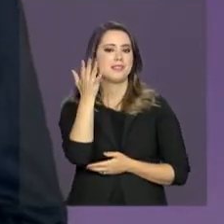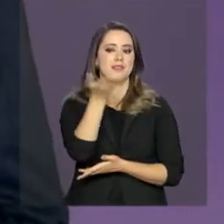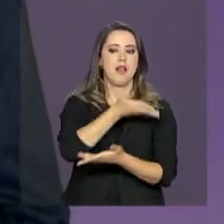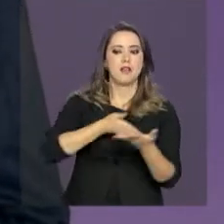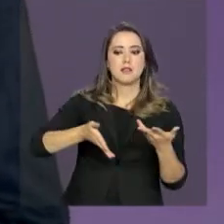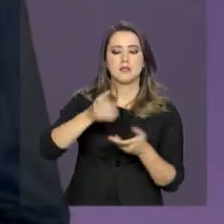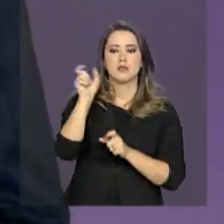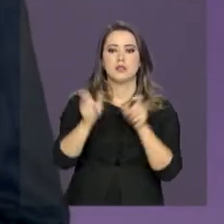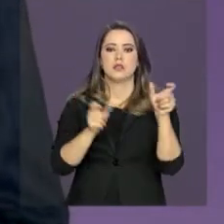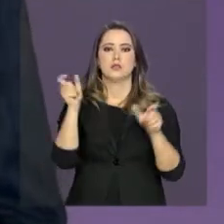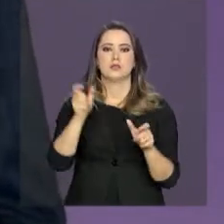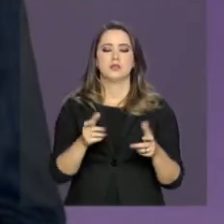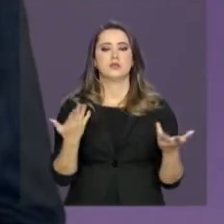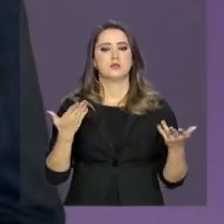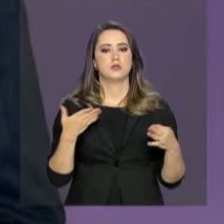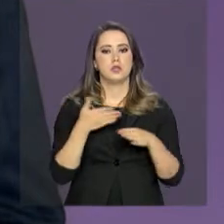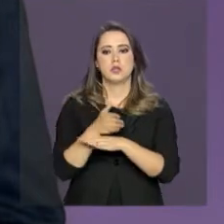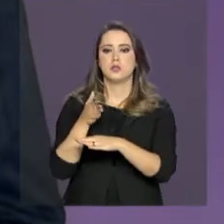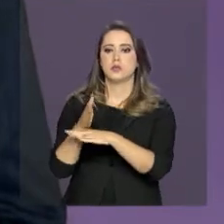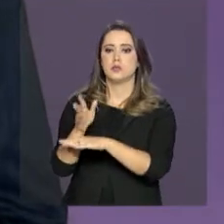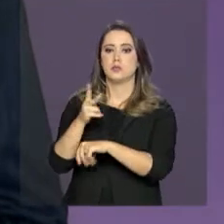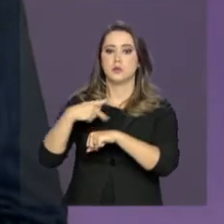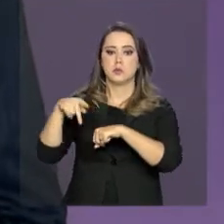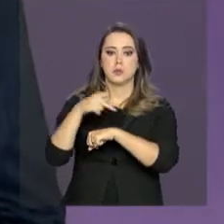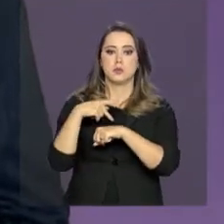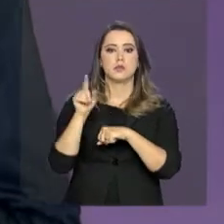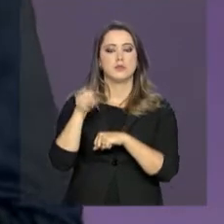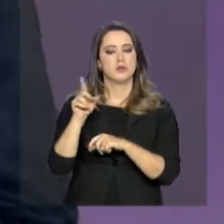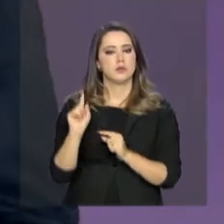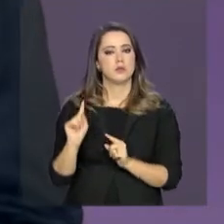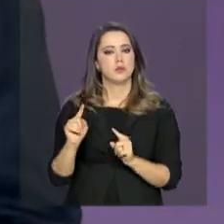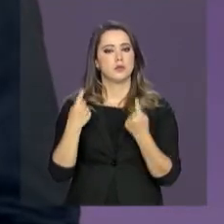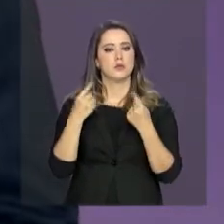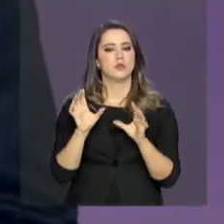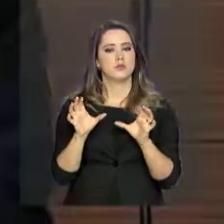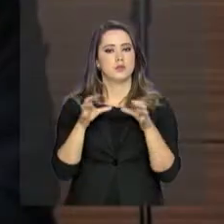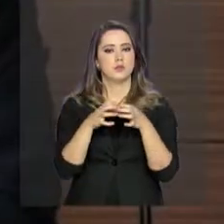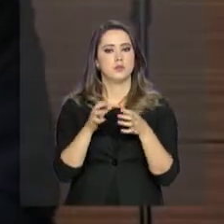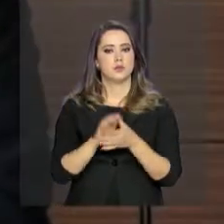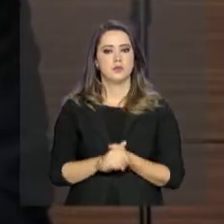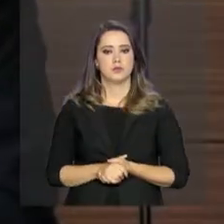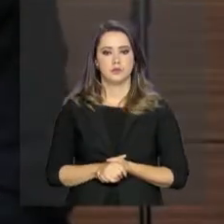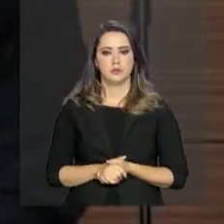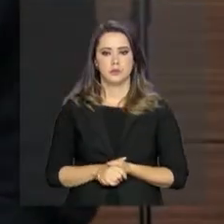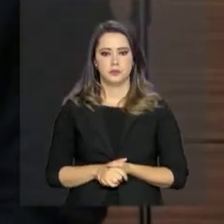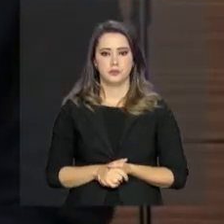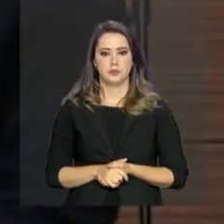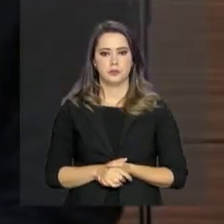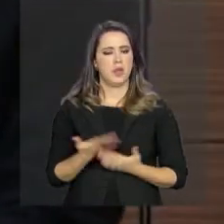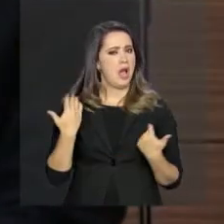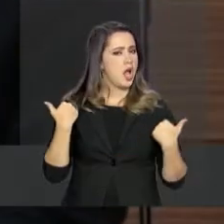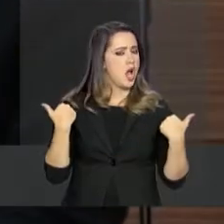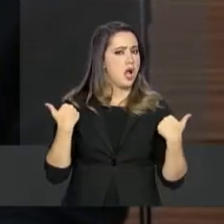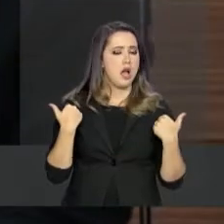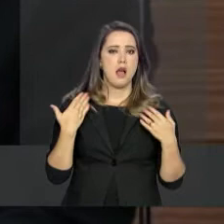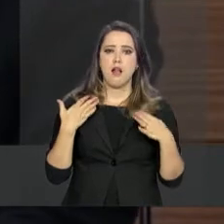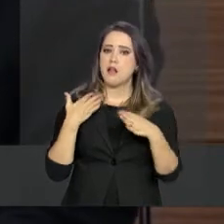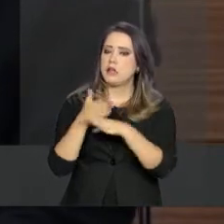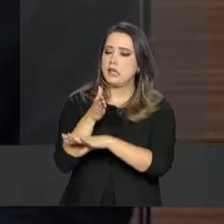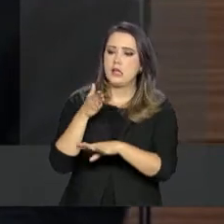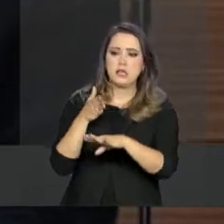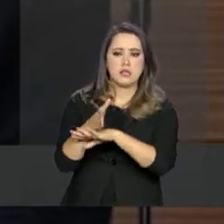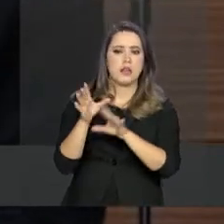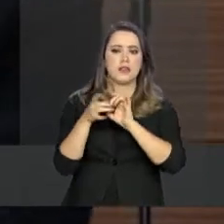mobilidade plena no nosso